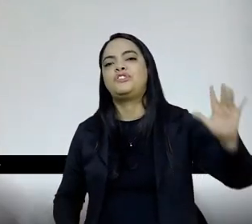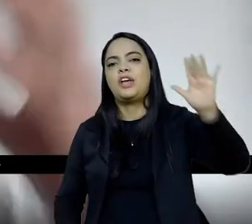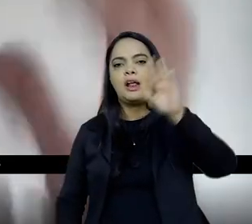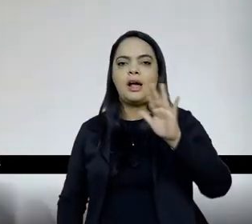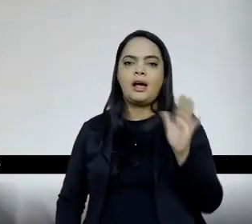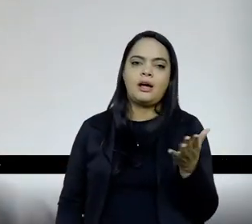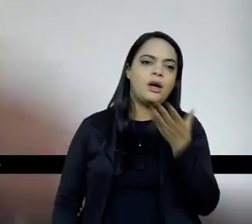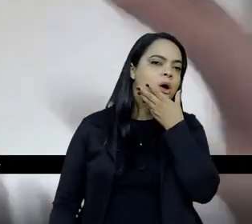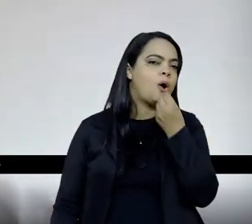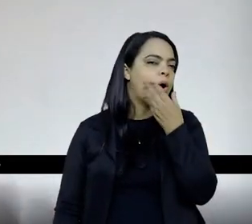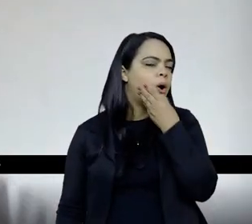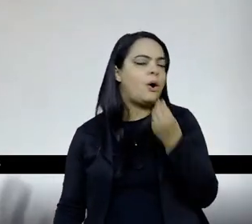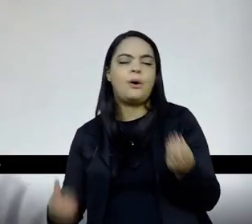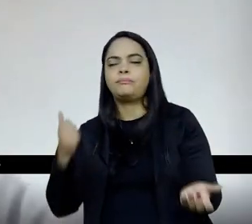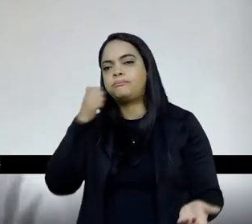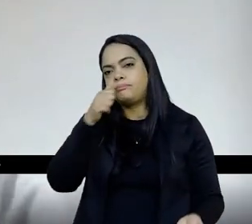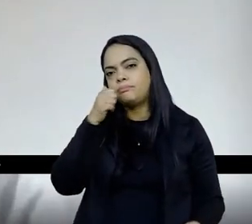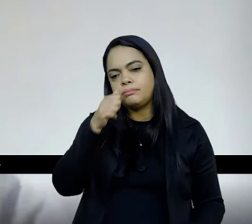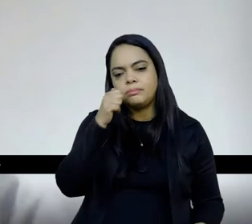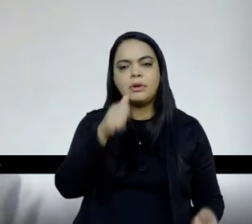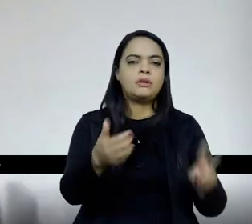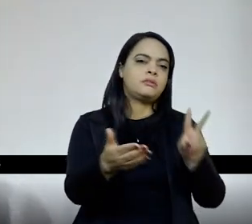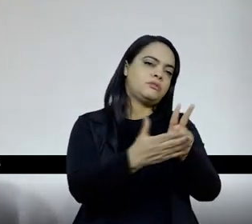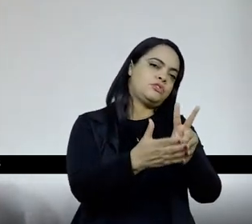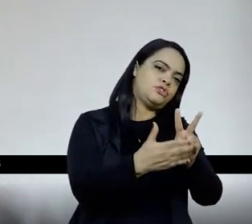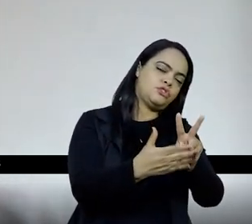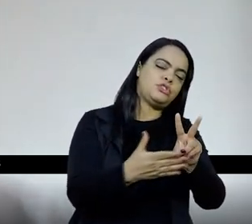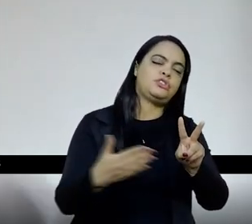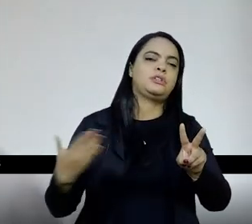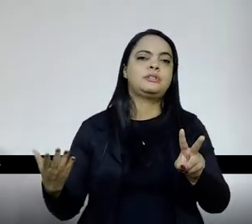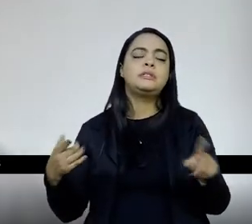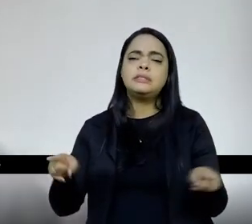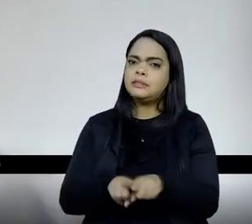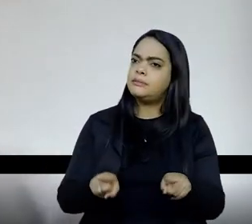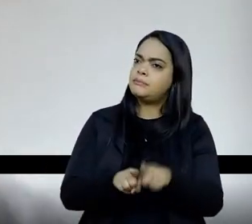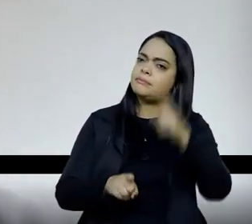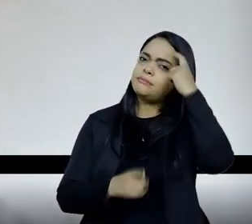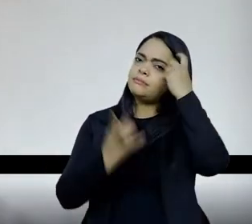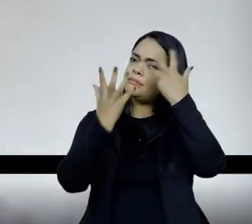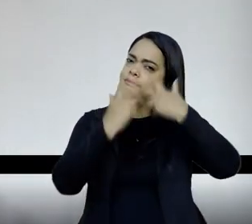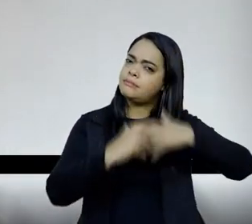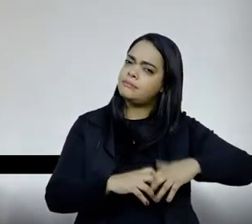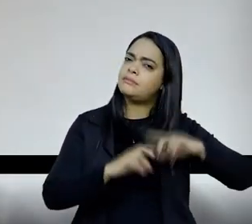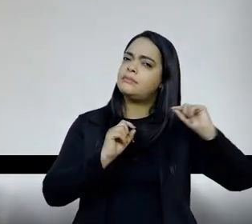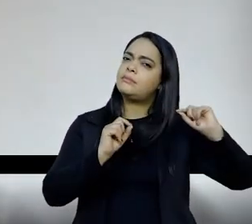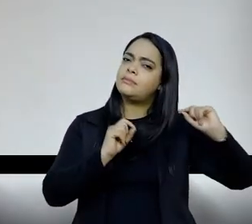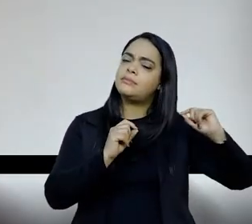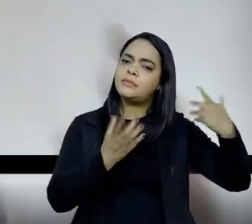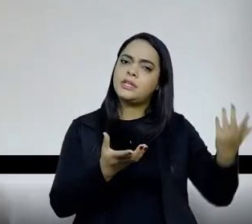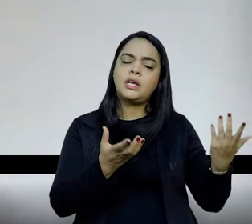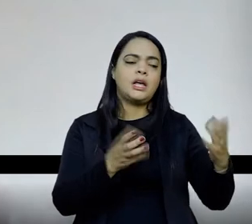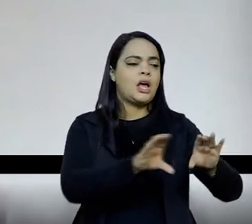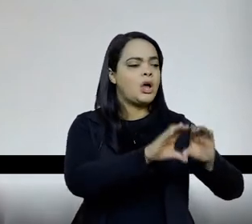os homens, as mulheres, os indígenas, mas pensar também esses sujeitos historicamente organizados,